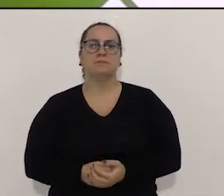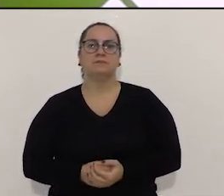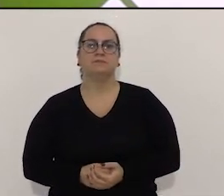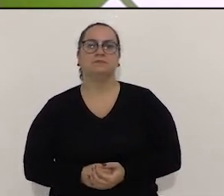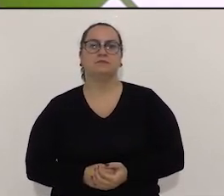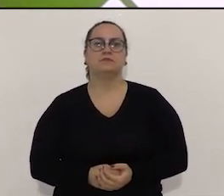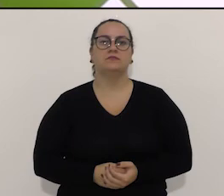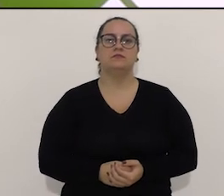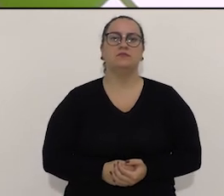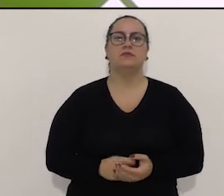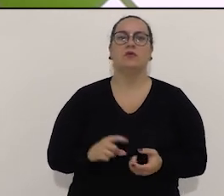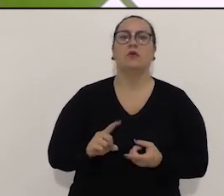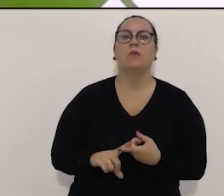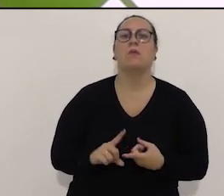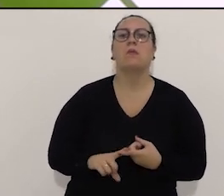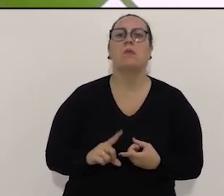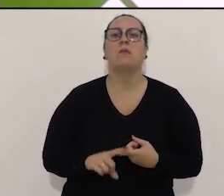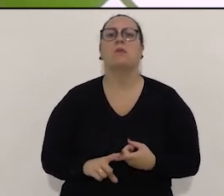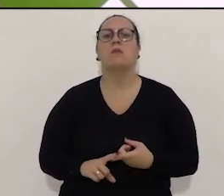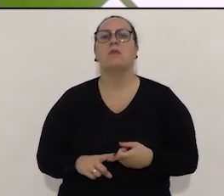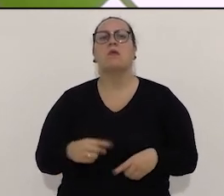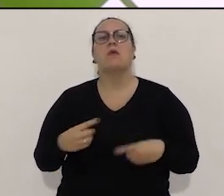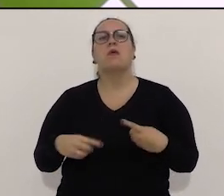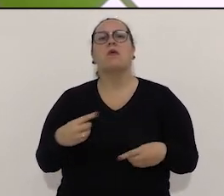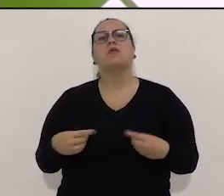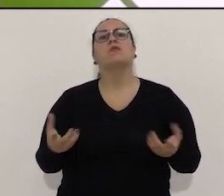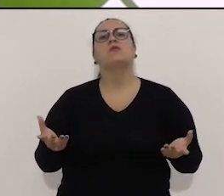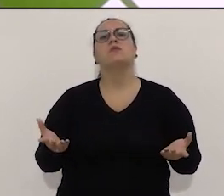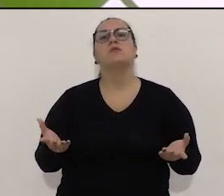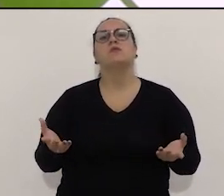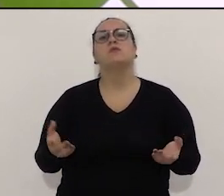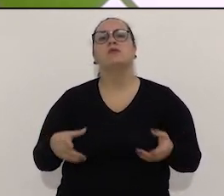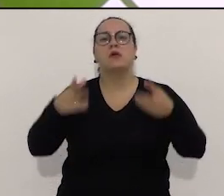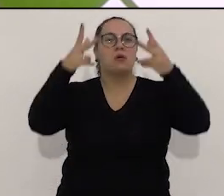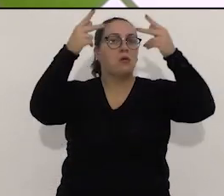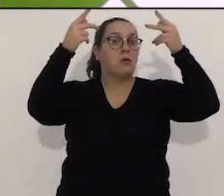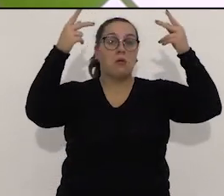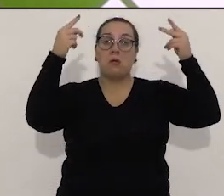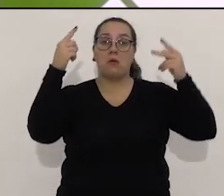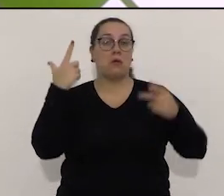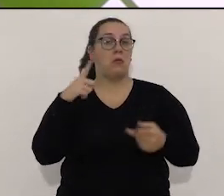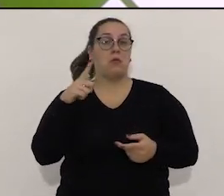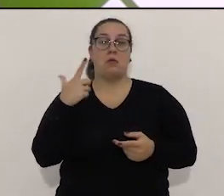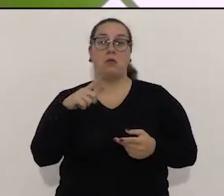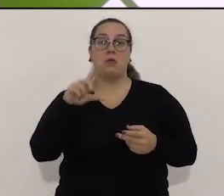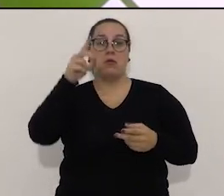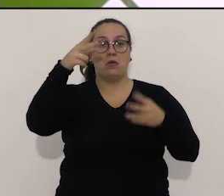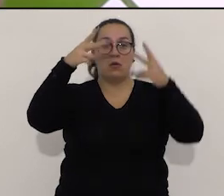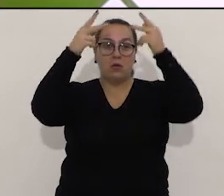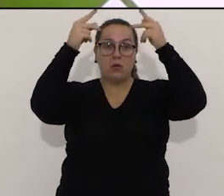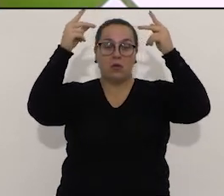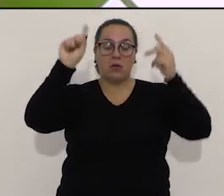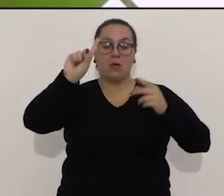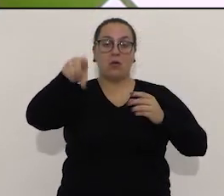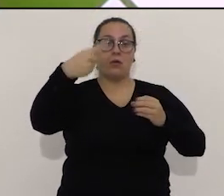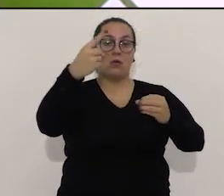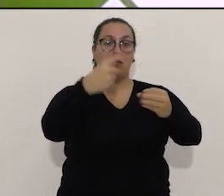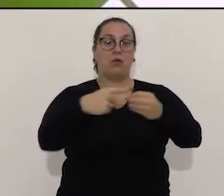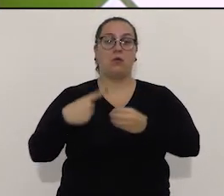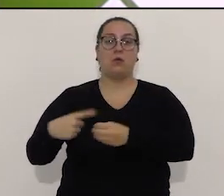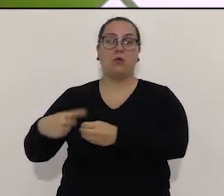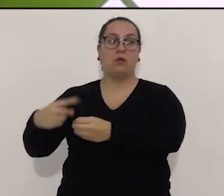intermunicipal do Vale. Por que ter um consórcio ali é importante? Não é só para o prefeito de Avaré. É para o prefeito das outras cidades.